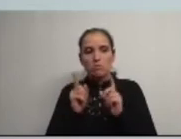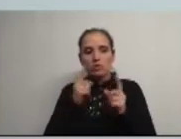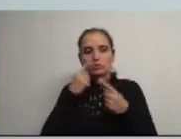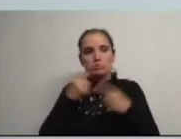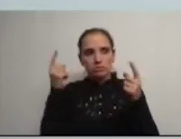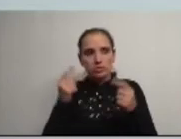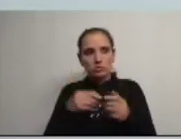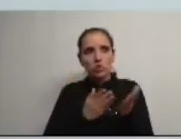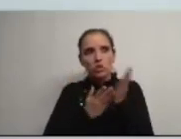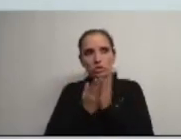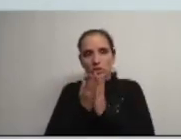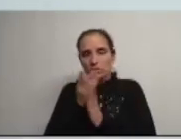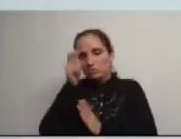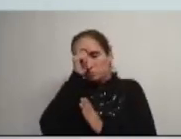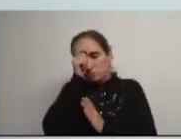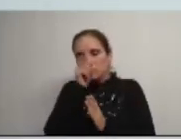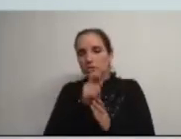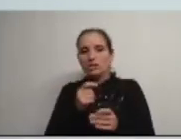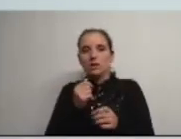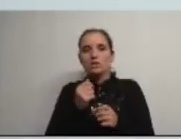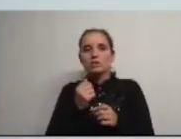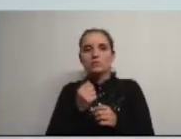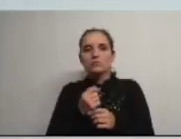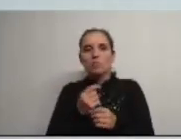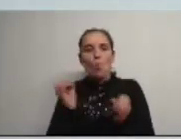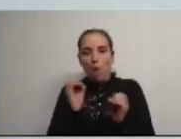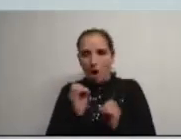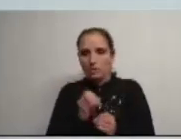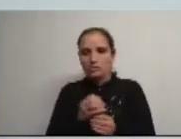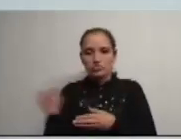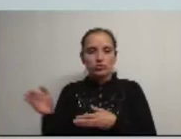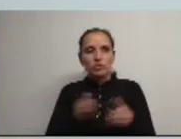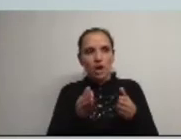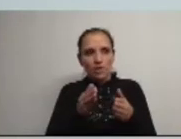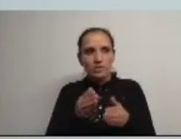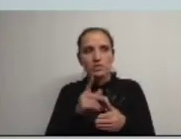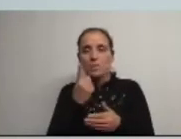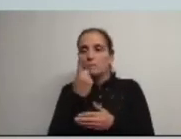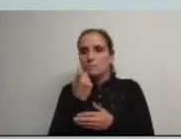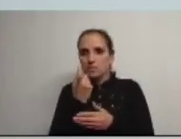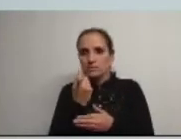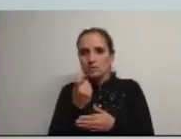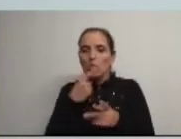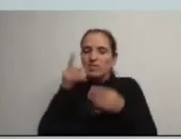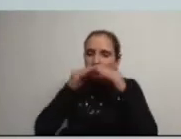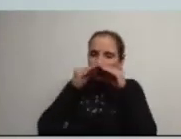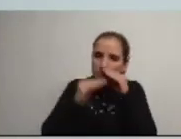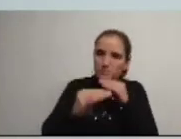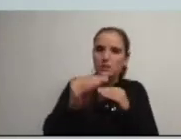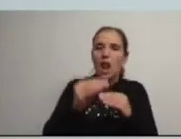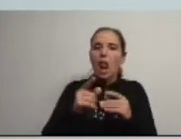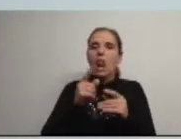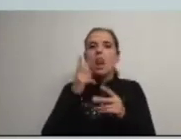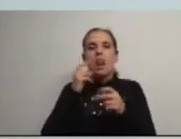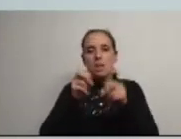públicos continuam a não cumprir serviços mínimos muitas estradas municipais necessitam de repavimentação e de limpezas nas